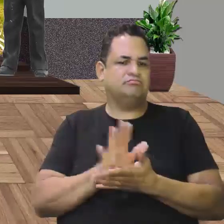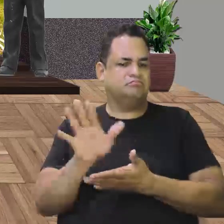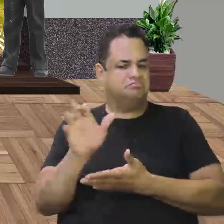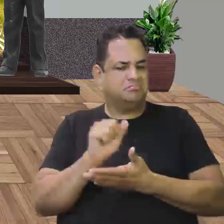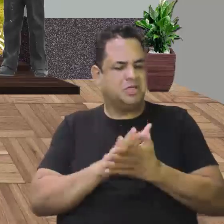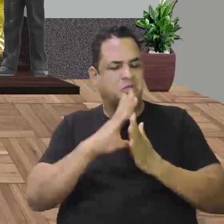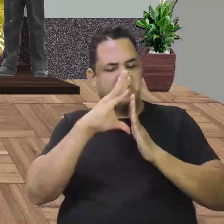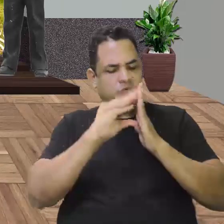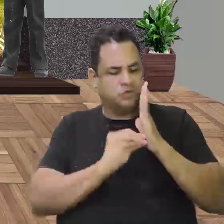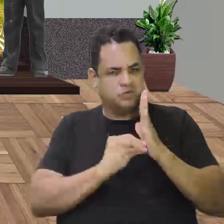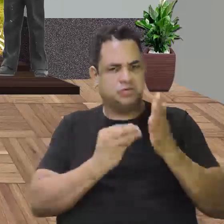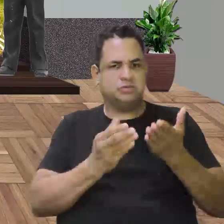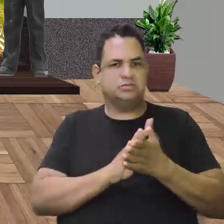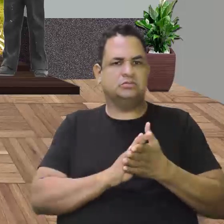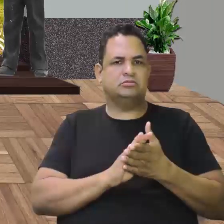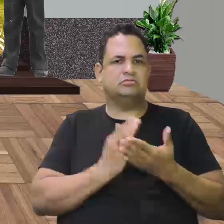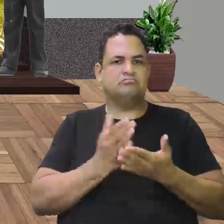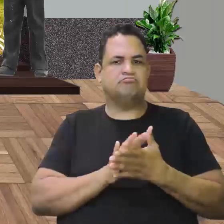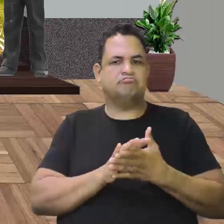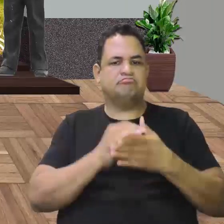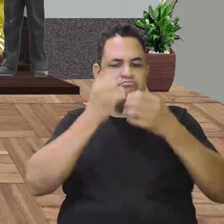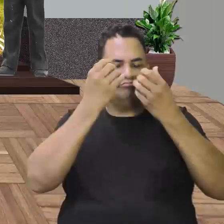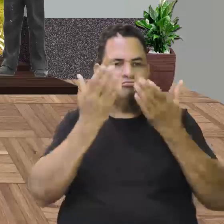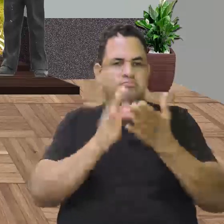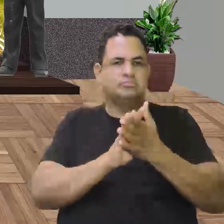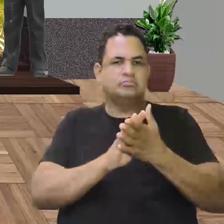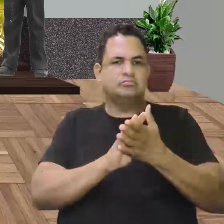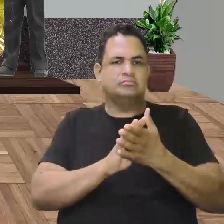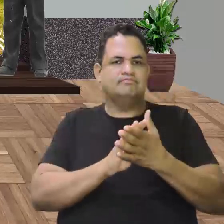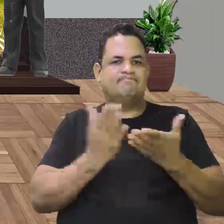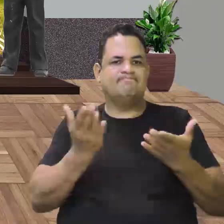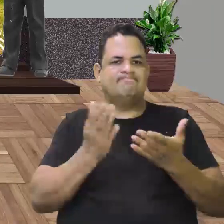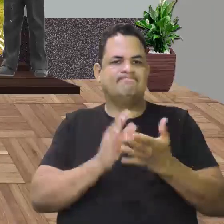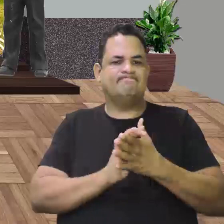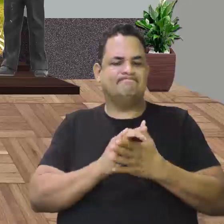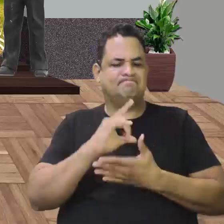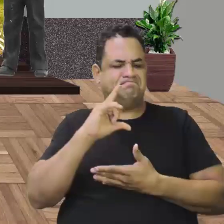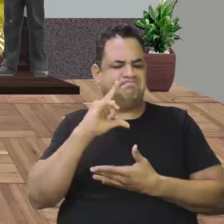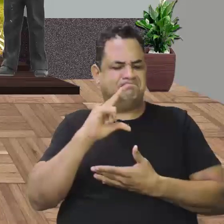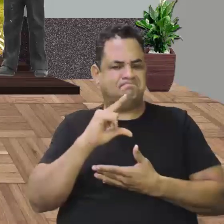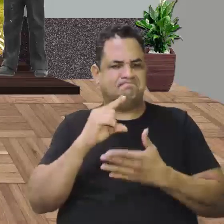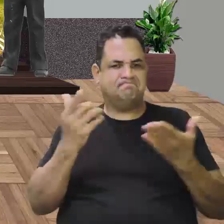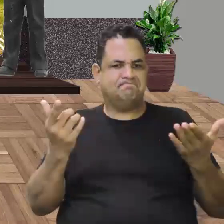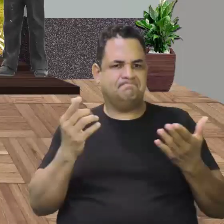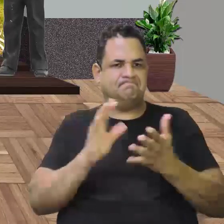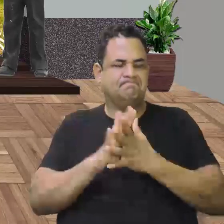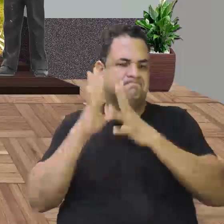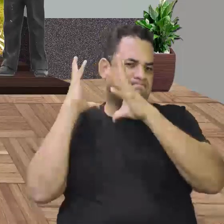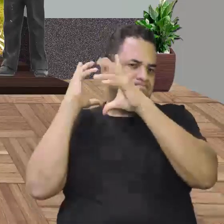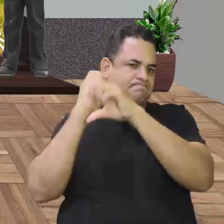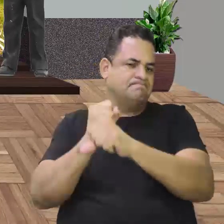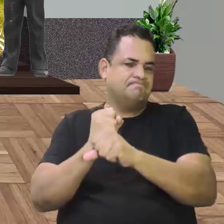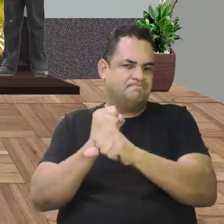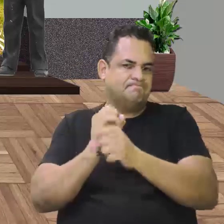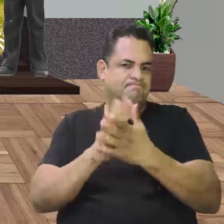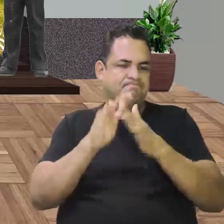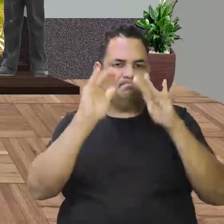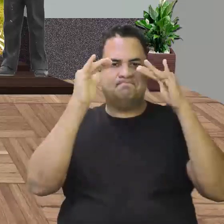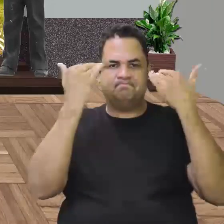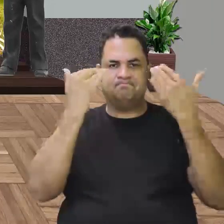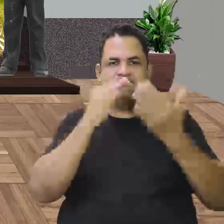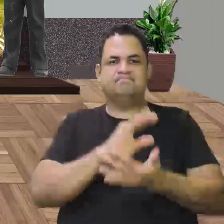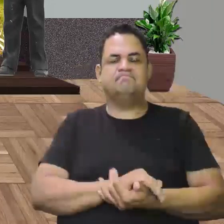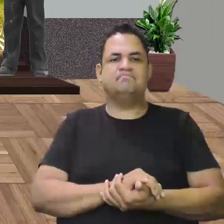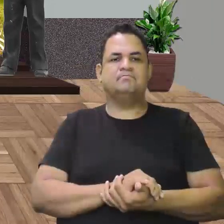pegaram o conteúdo, já destrincharam, mas nós vamos fazer uma pequena revisão, porque se você presta atenção,